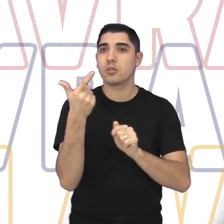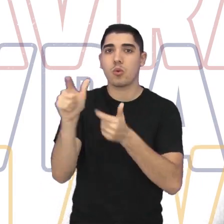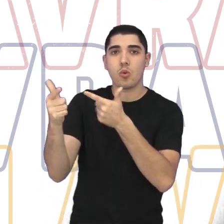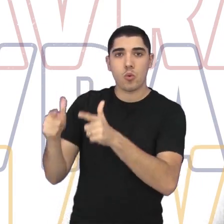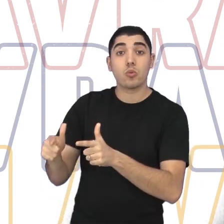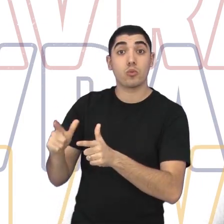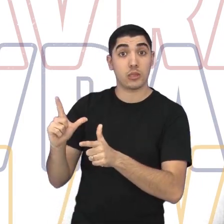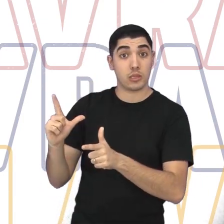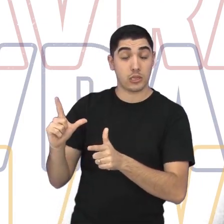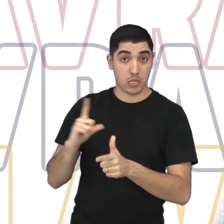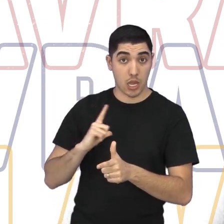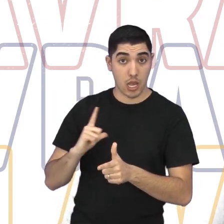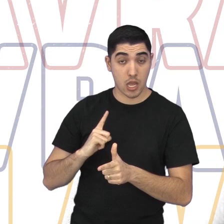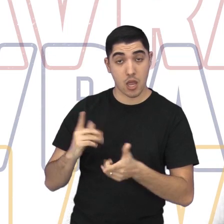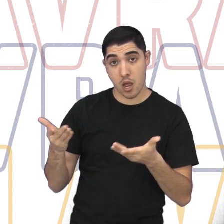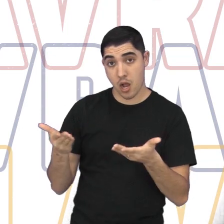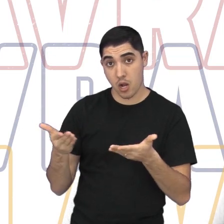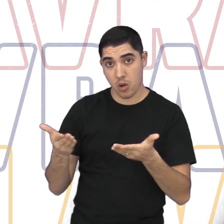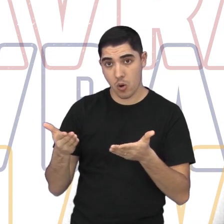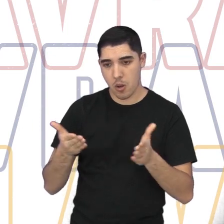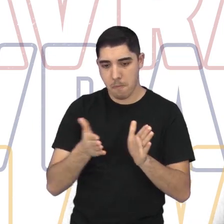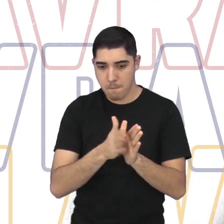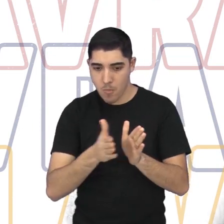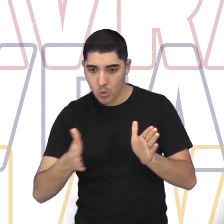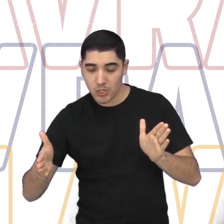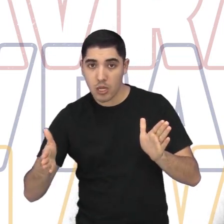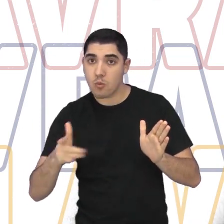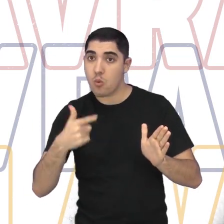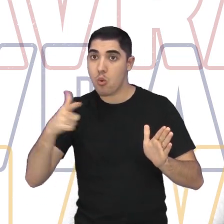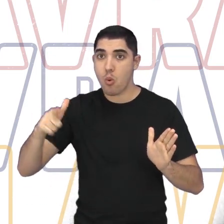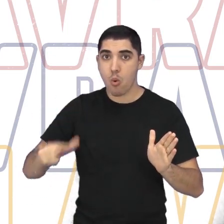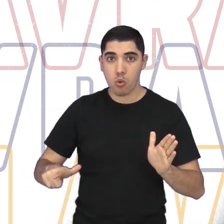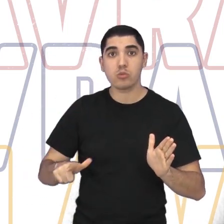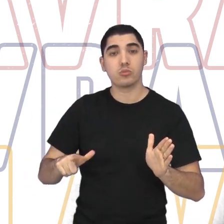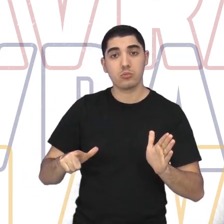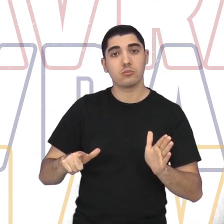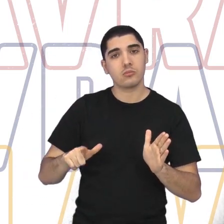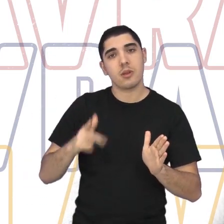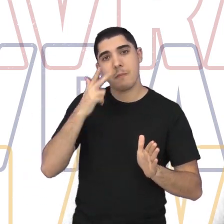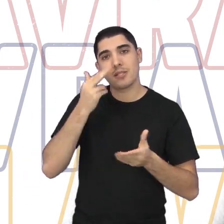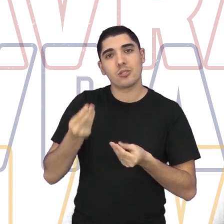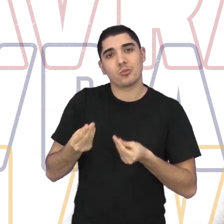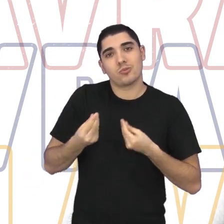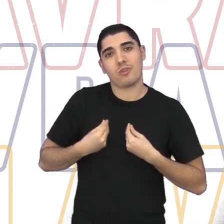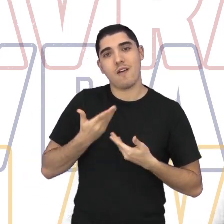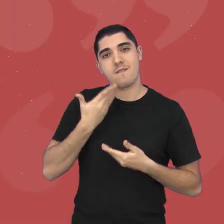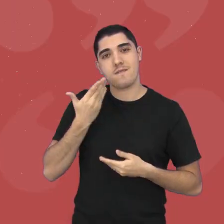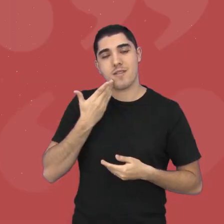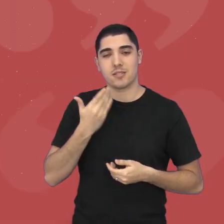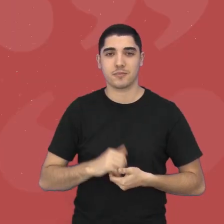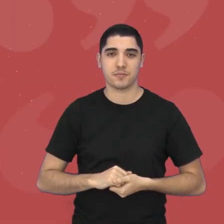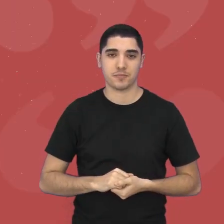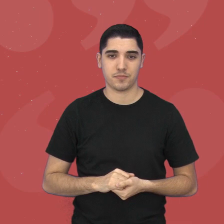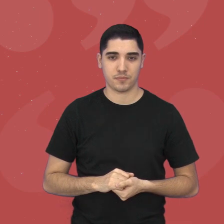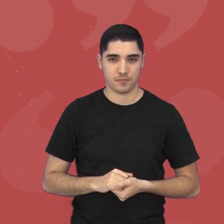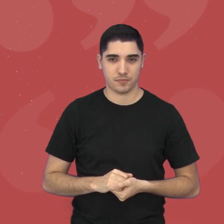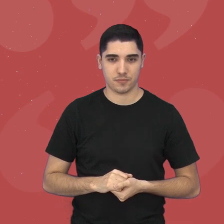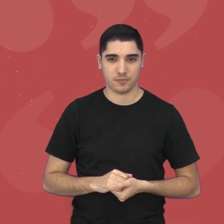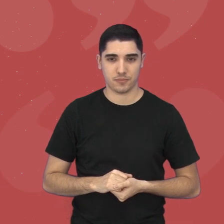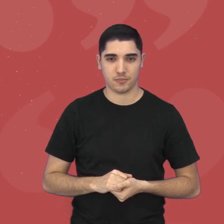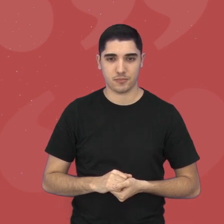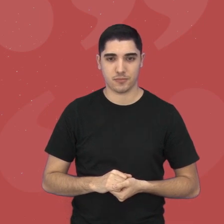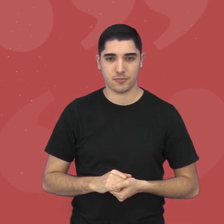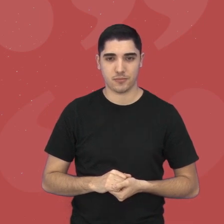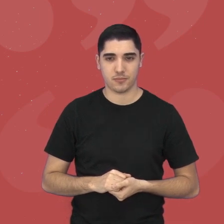em processos de alguns também, então, facilita nessa questão. Qual a